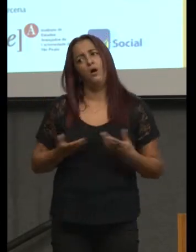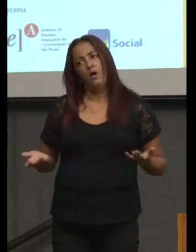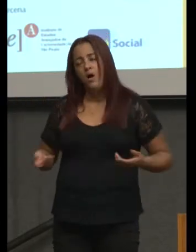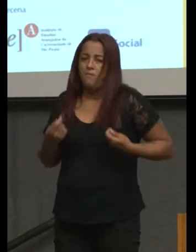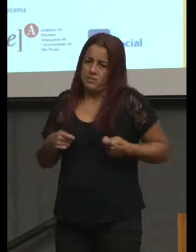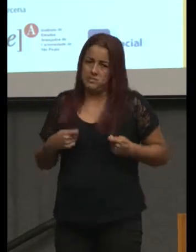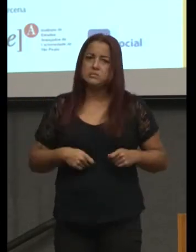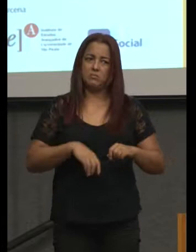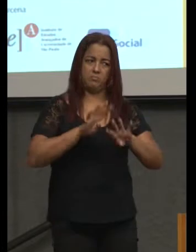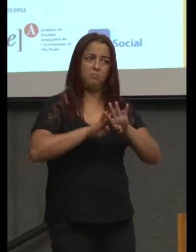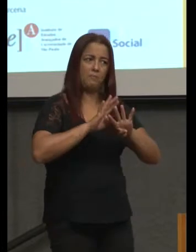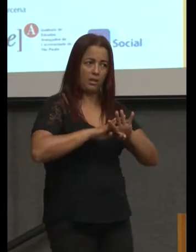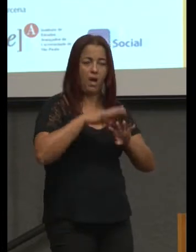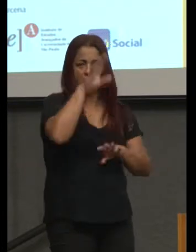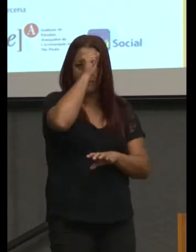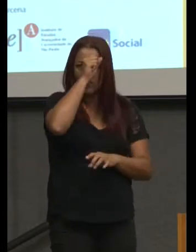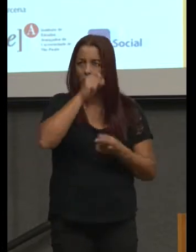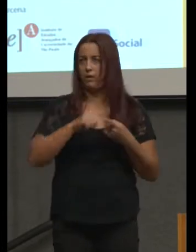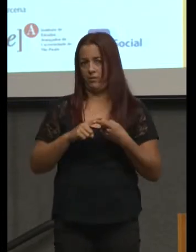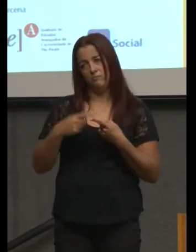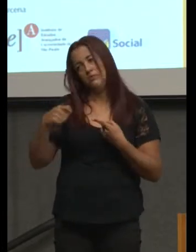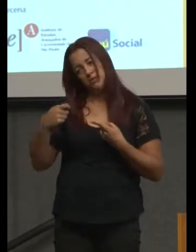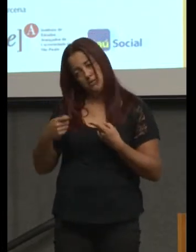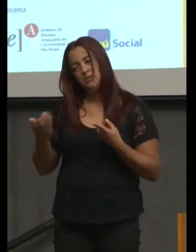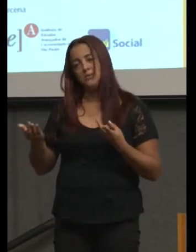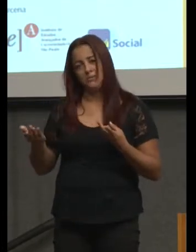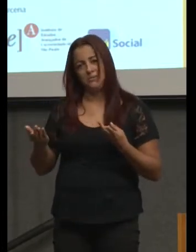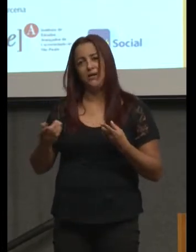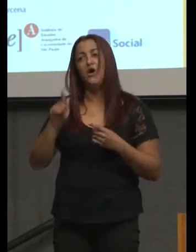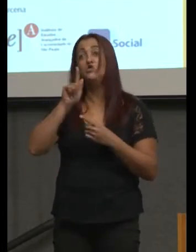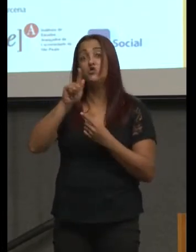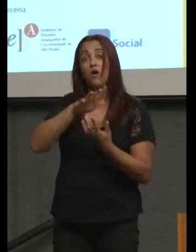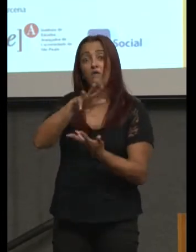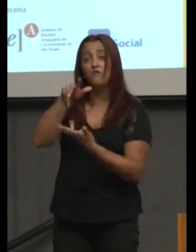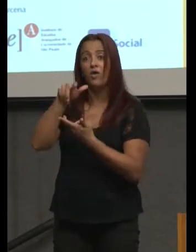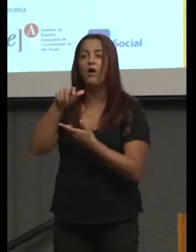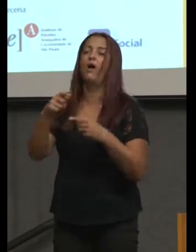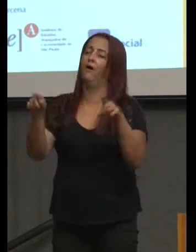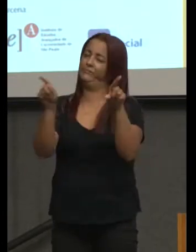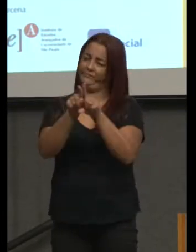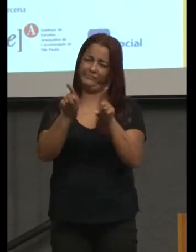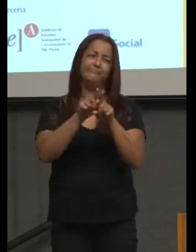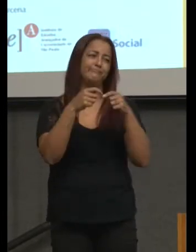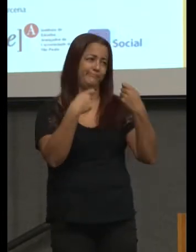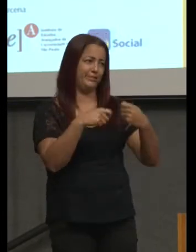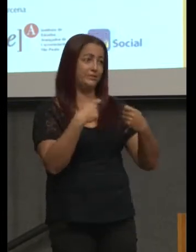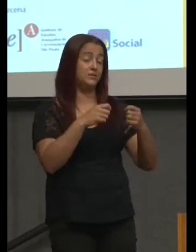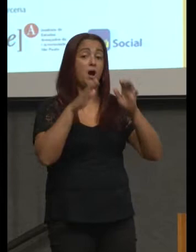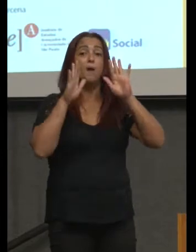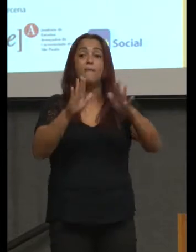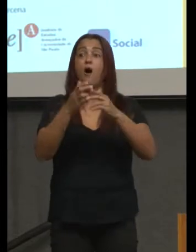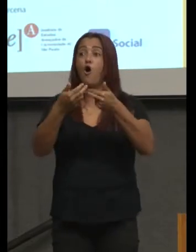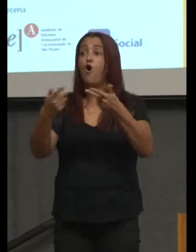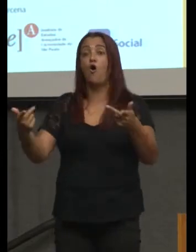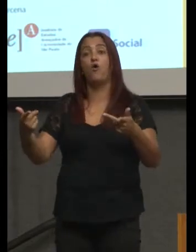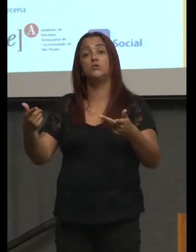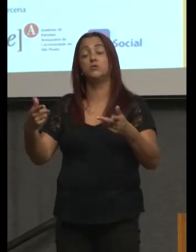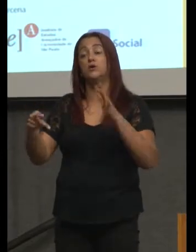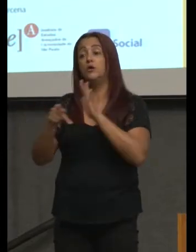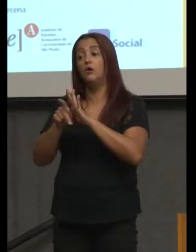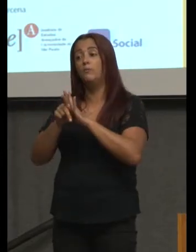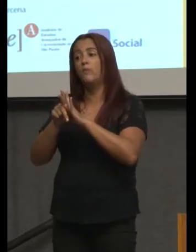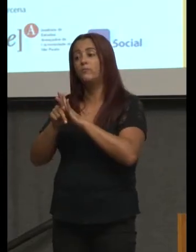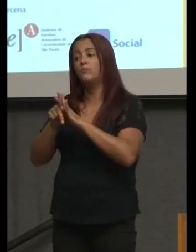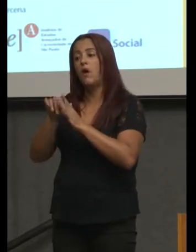Precisa aprender geografia? Precisa aprender geografia. Mas essas coisas como recurso, instrumento para uma